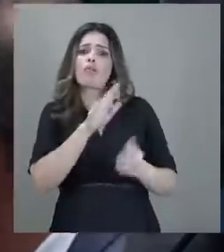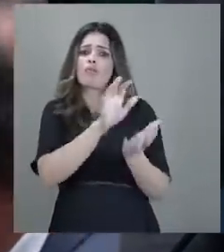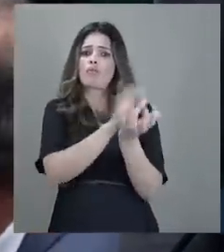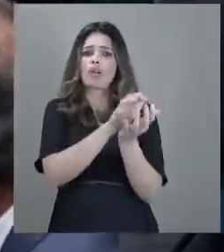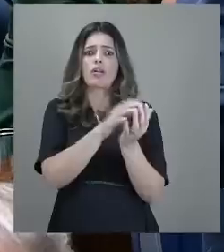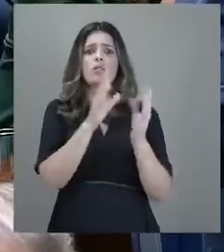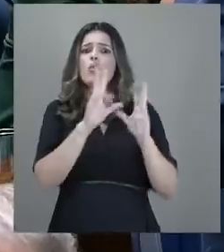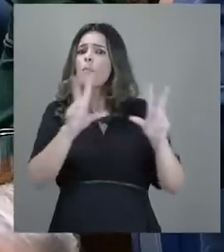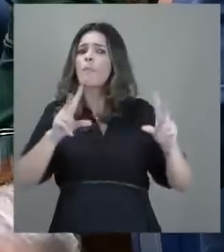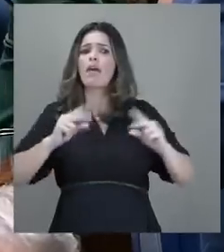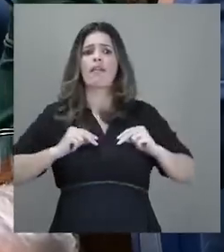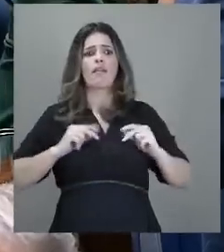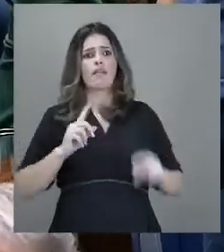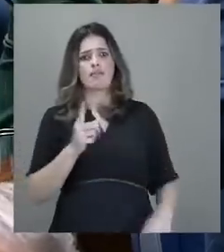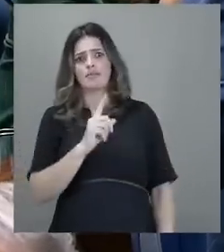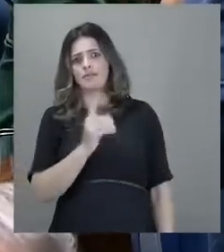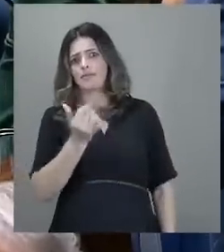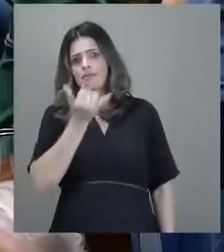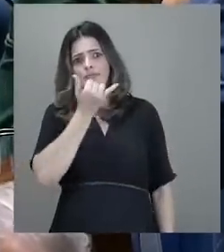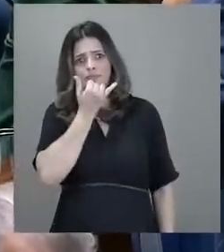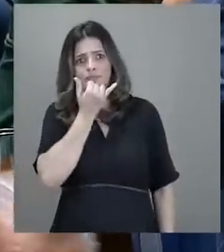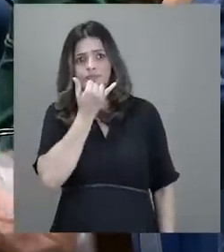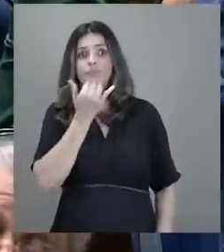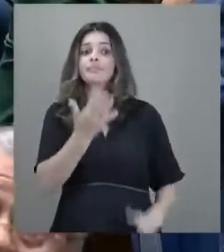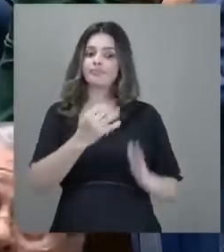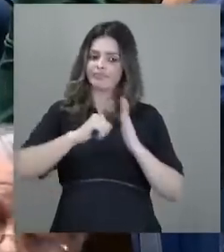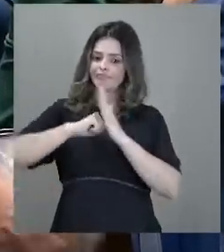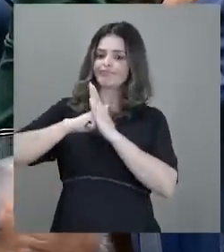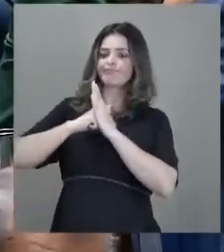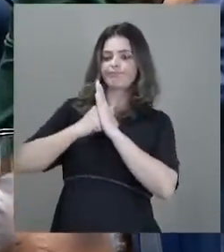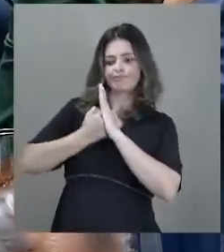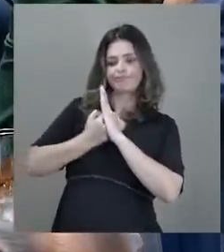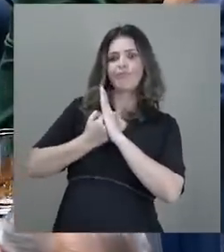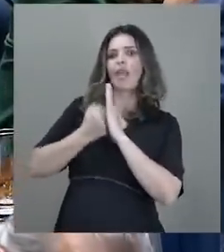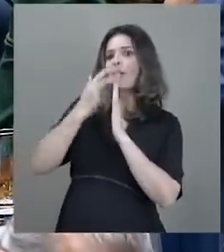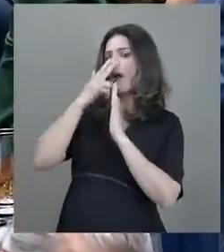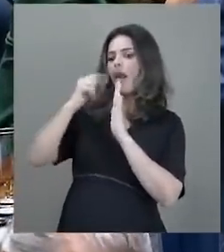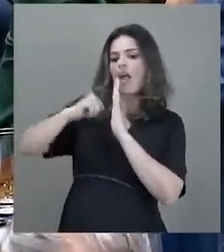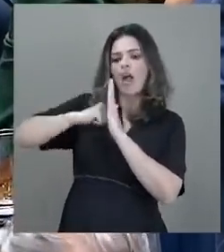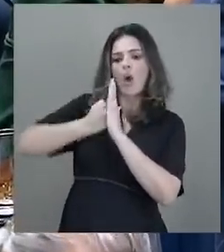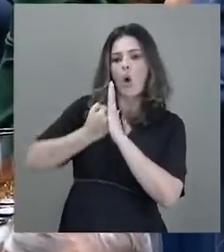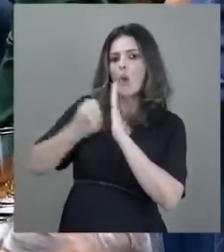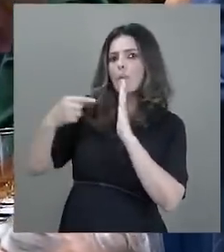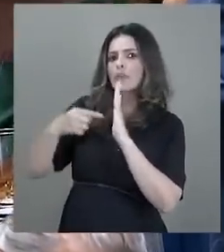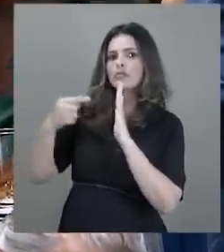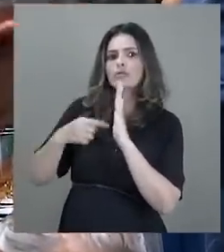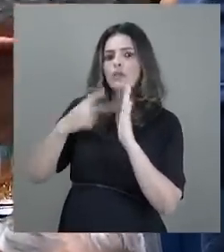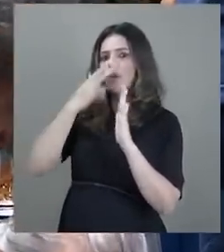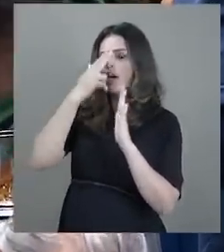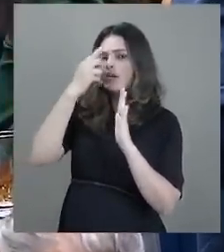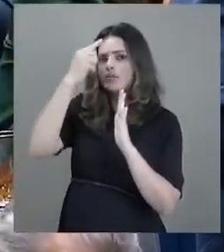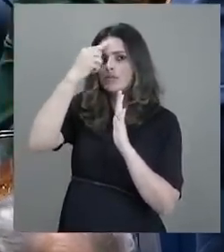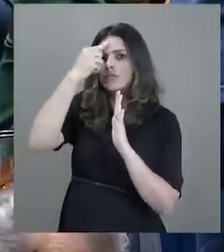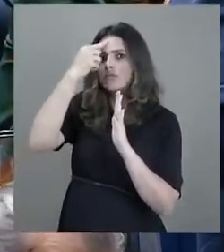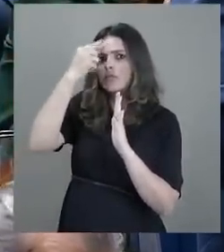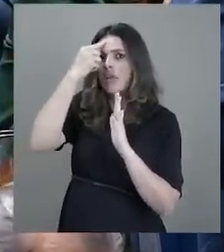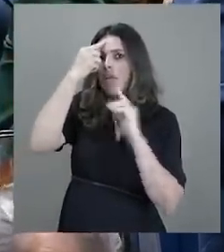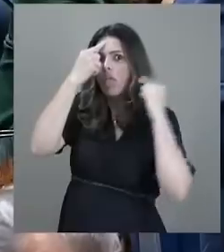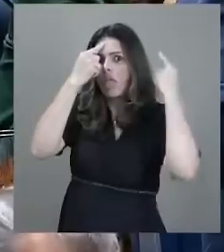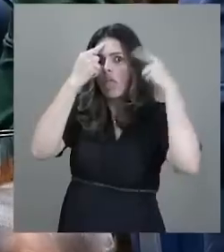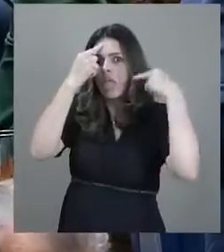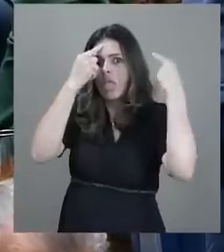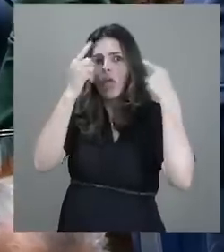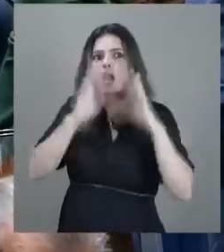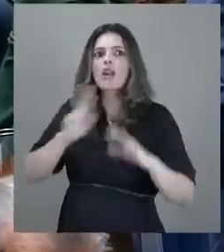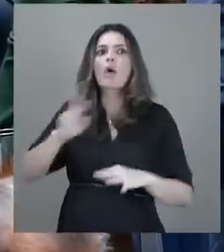merecem isso. Aí, a obstrução chega a ser um pouco de sandice. Já passa o